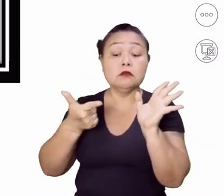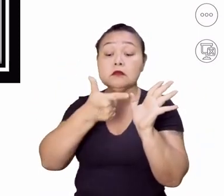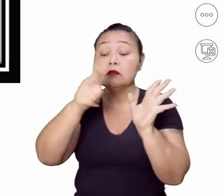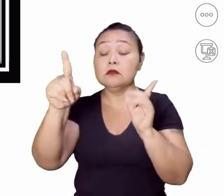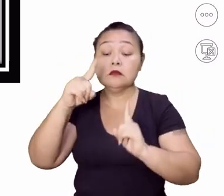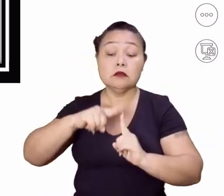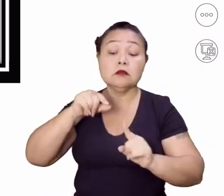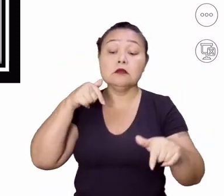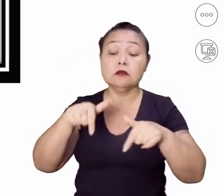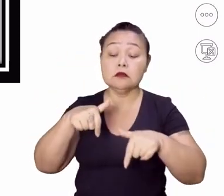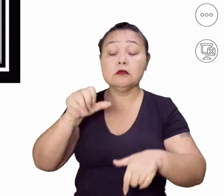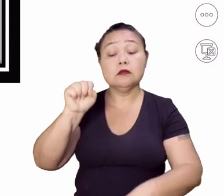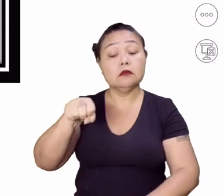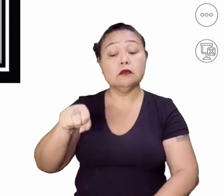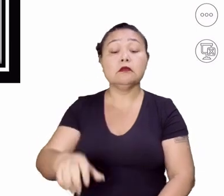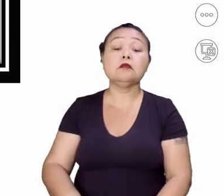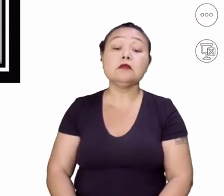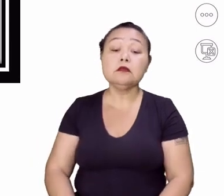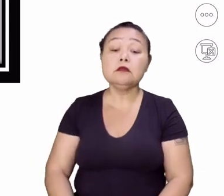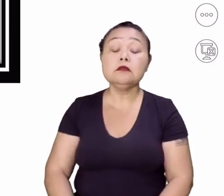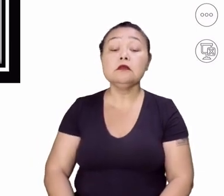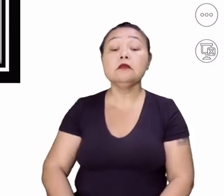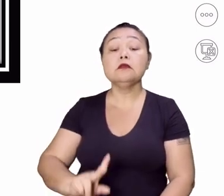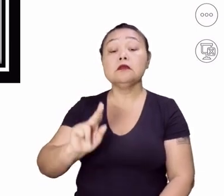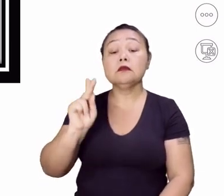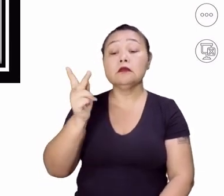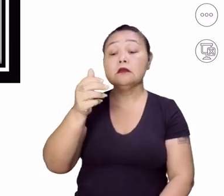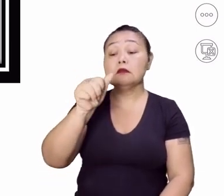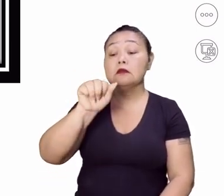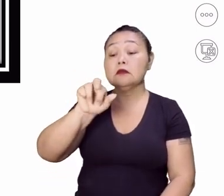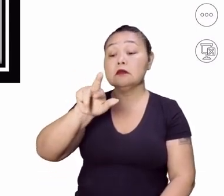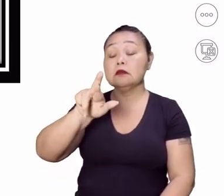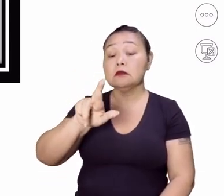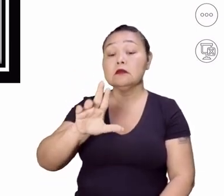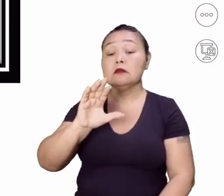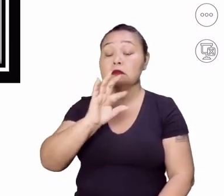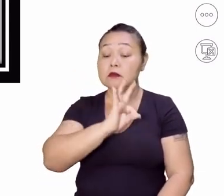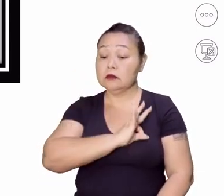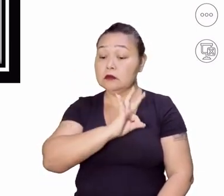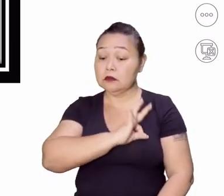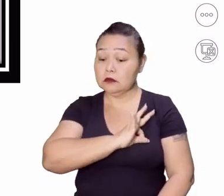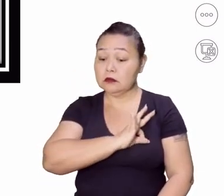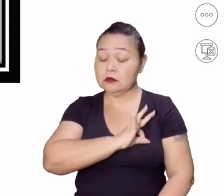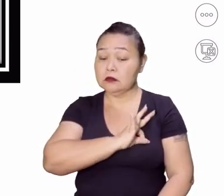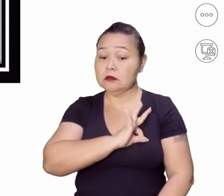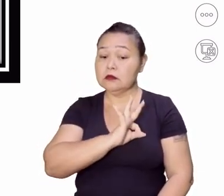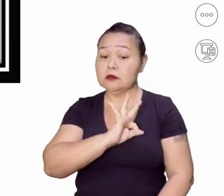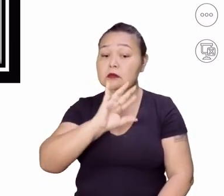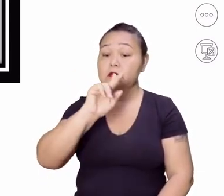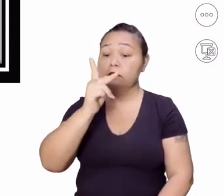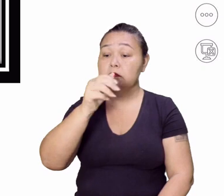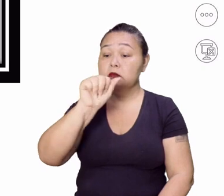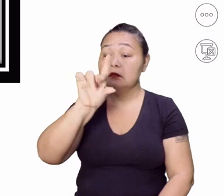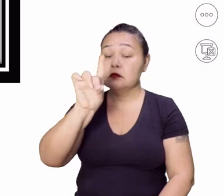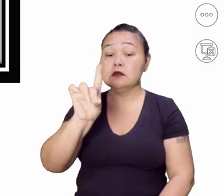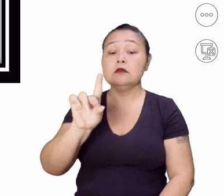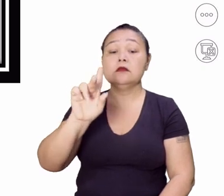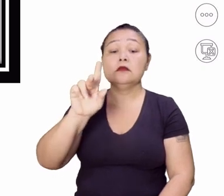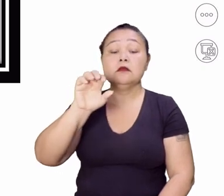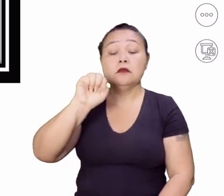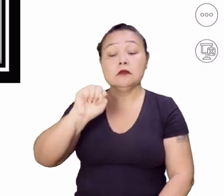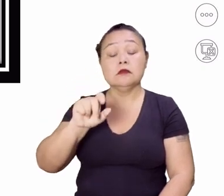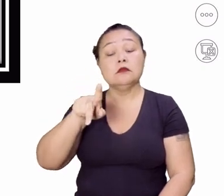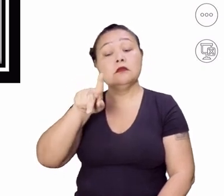outro tipo de trabalho, sim. E as habilidades técnicas, contam o professor ou soft skills? hard skills?